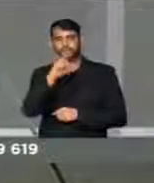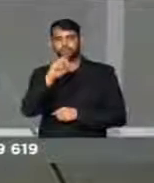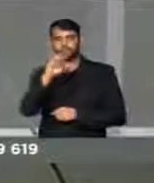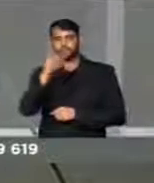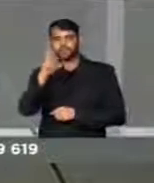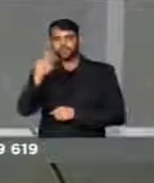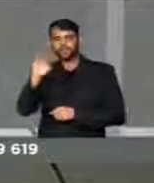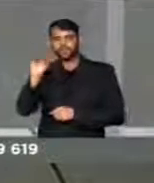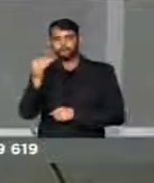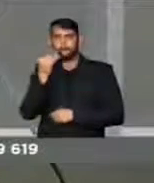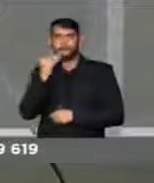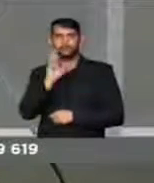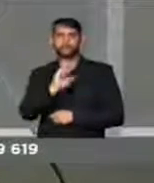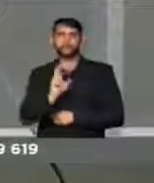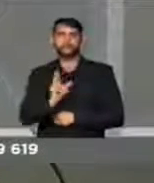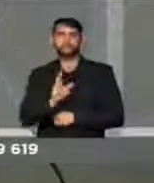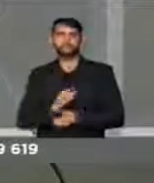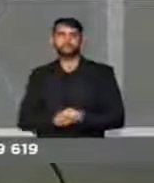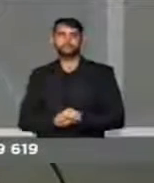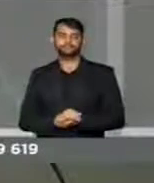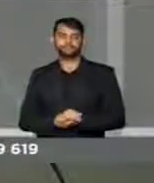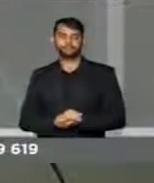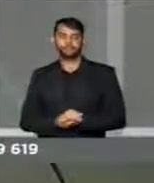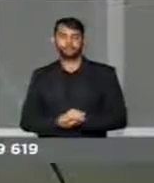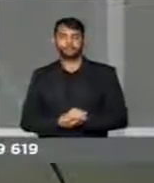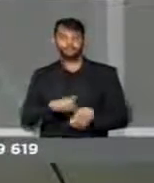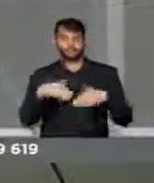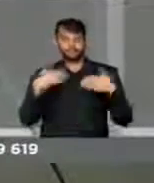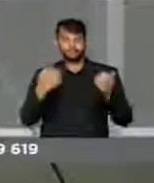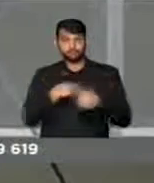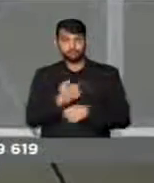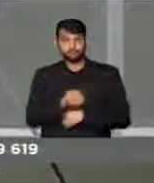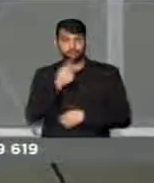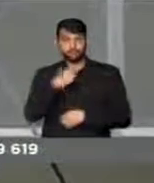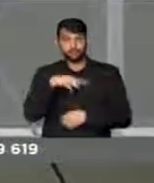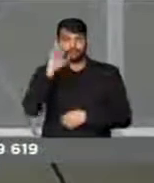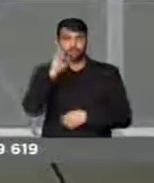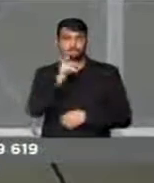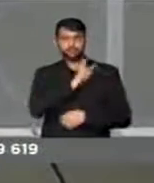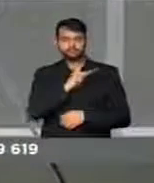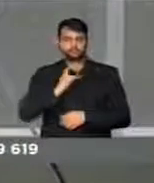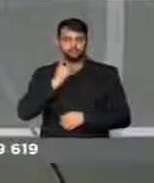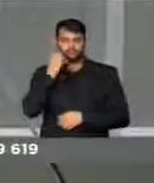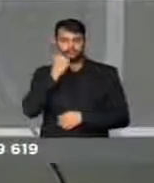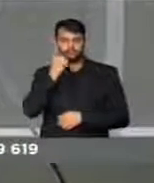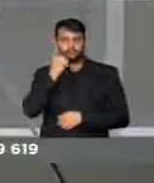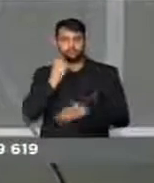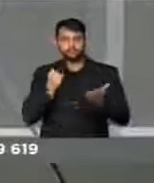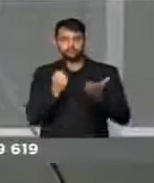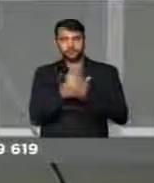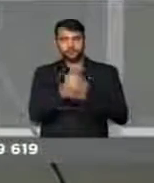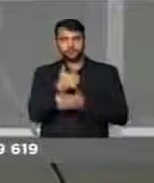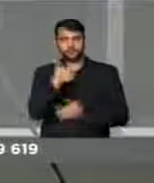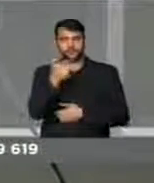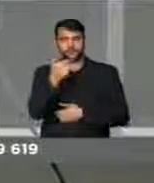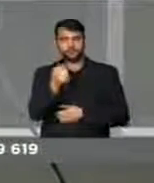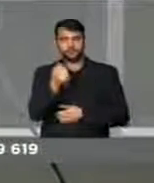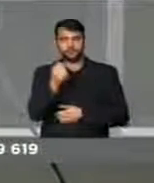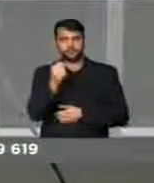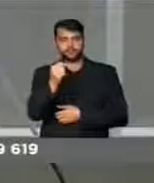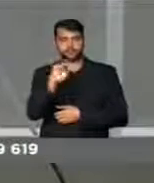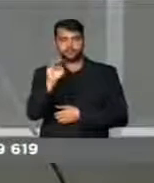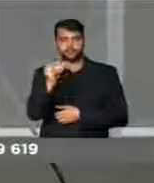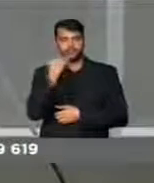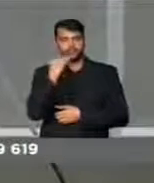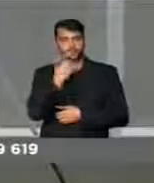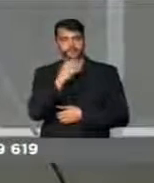bilhões de reais. E aí, pasmem, senhores deputados, daria para comprar 17 milhões